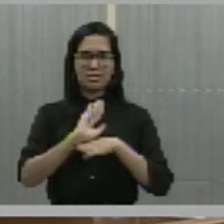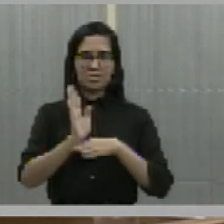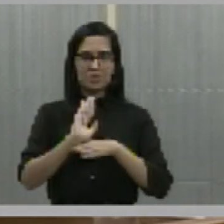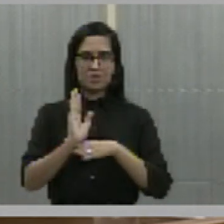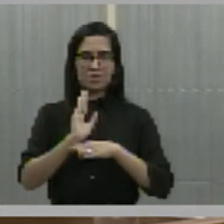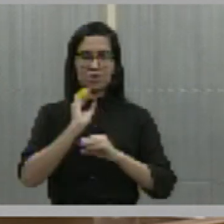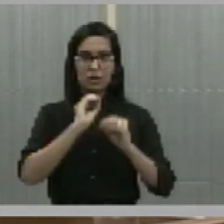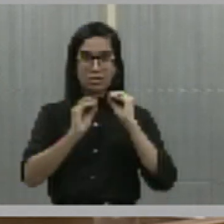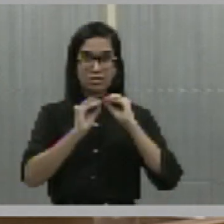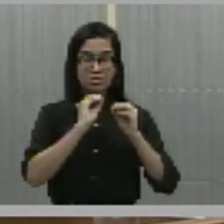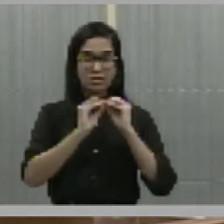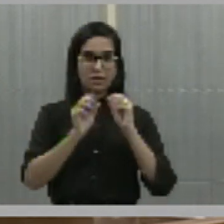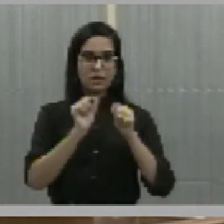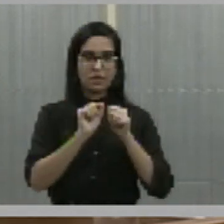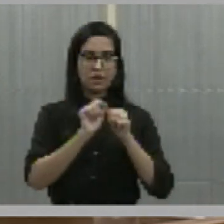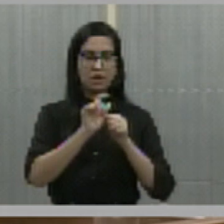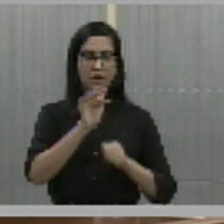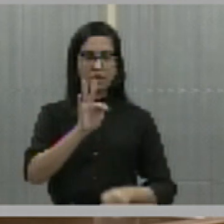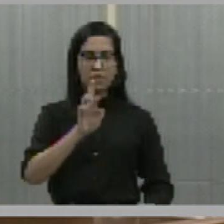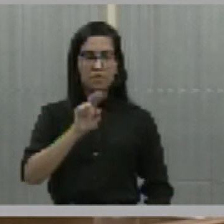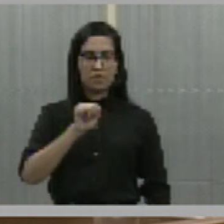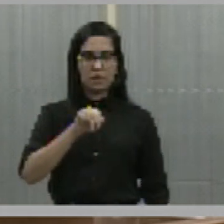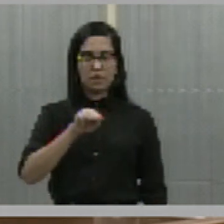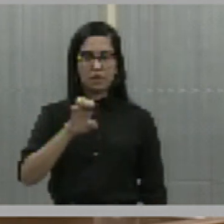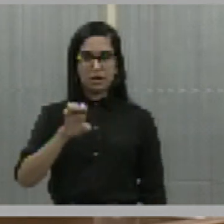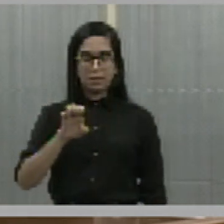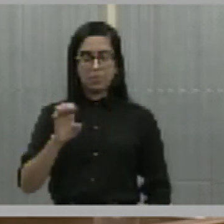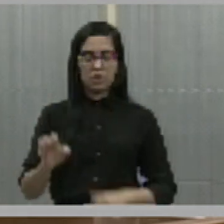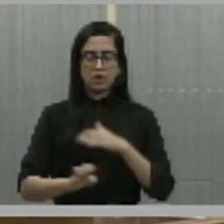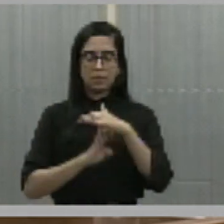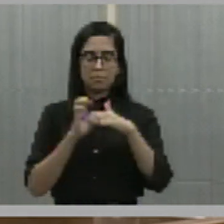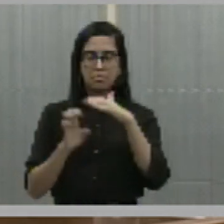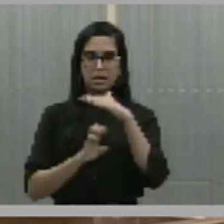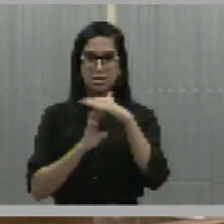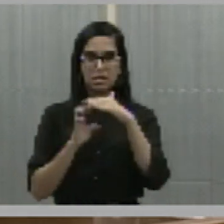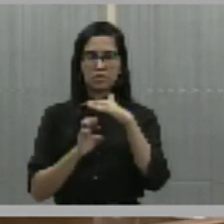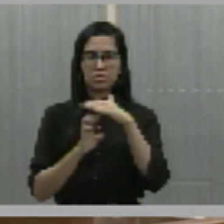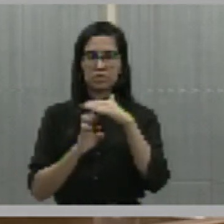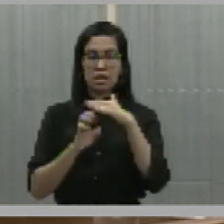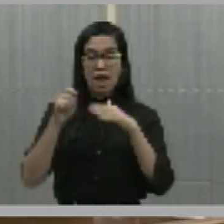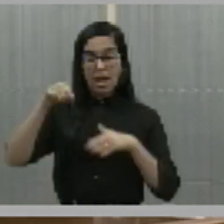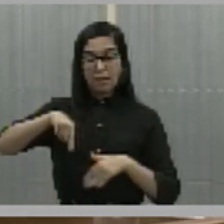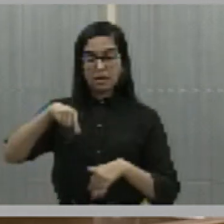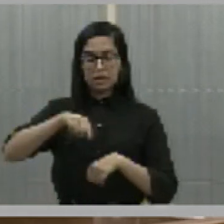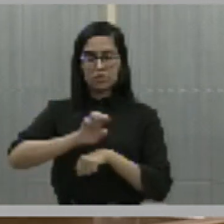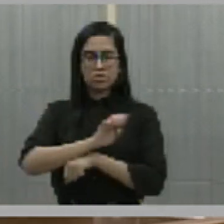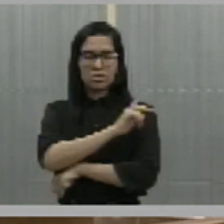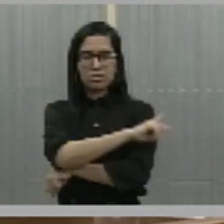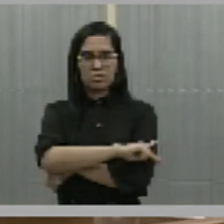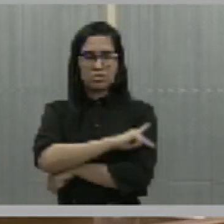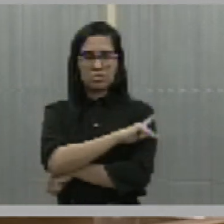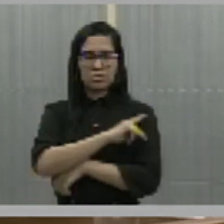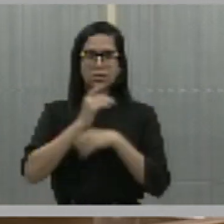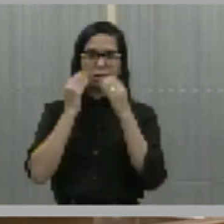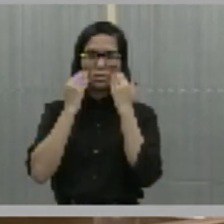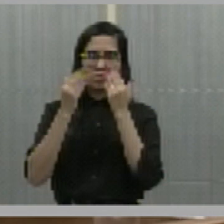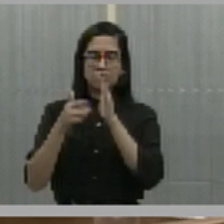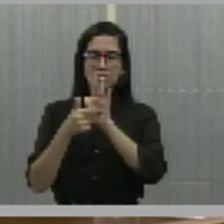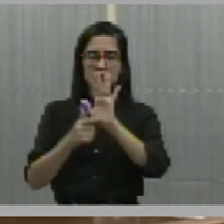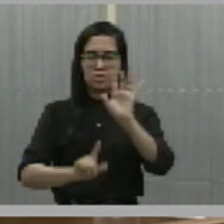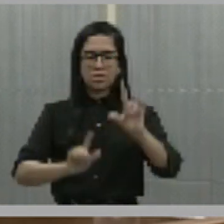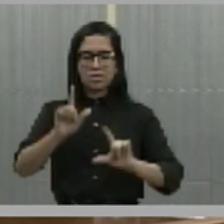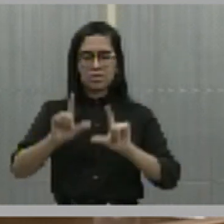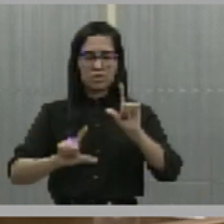pela Frame, uma empresa de audiovisual piauiense, que está sendo exibida pela TV